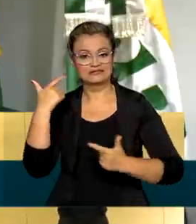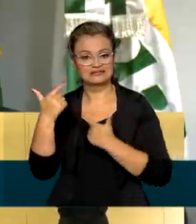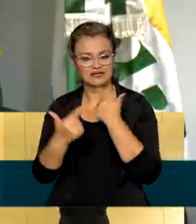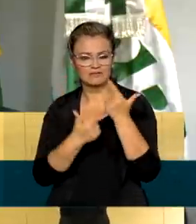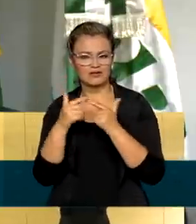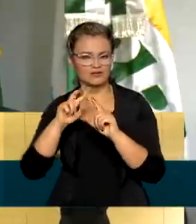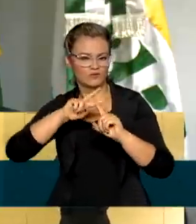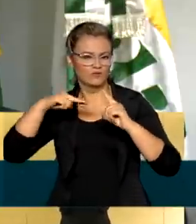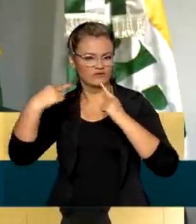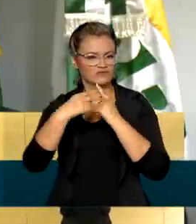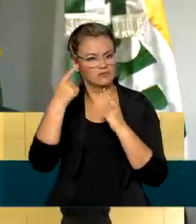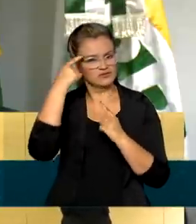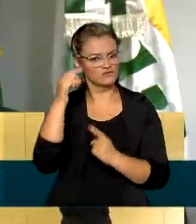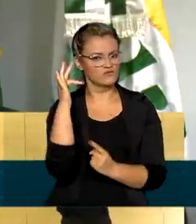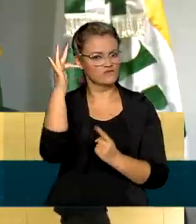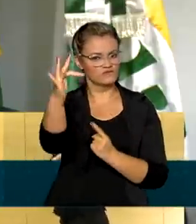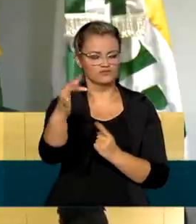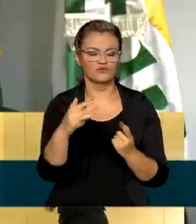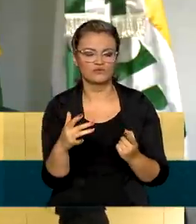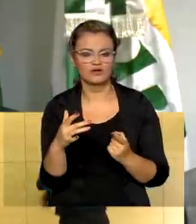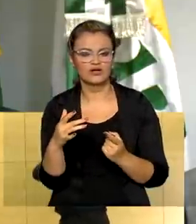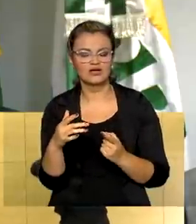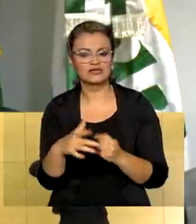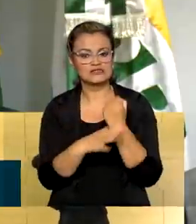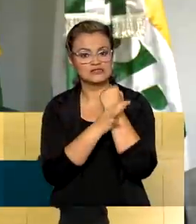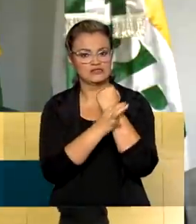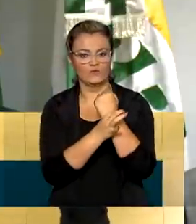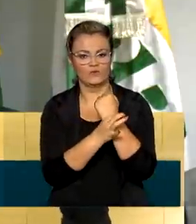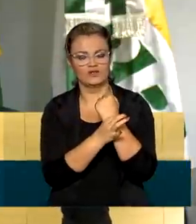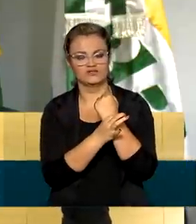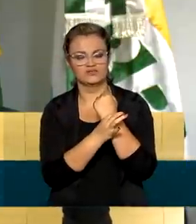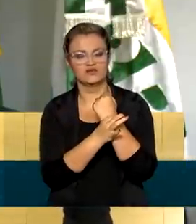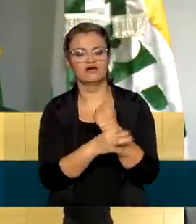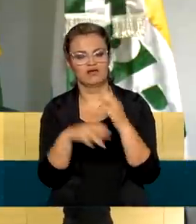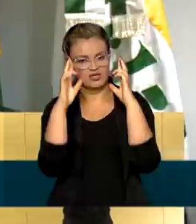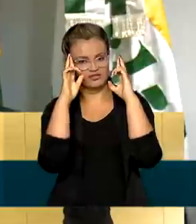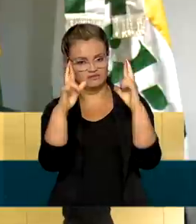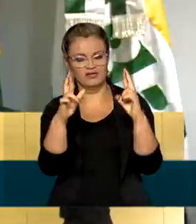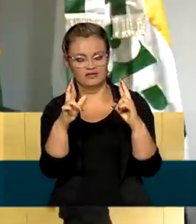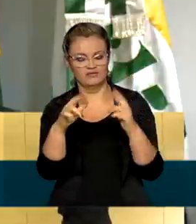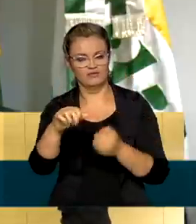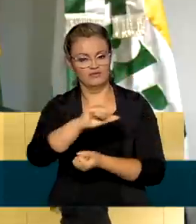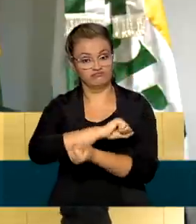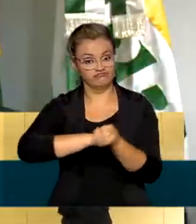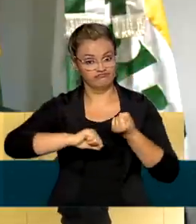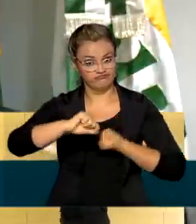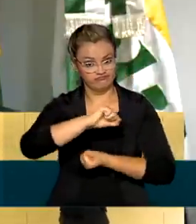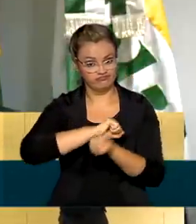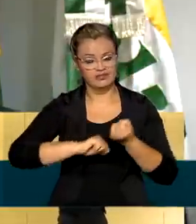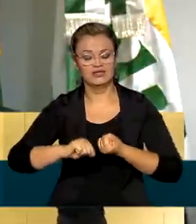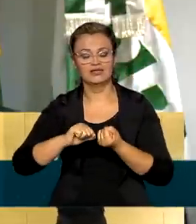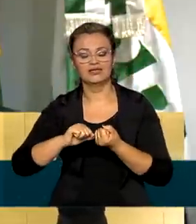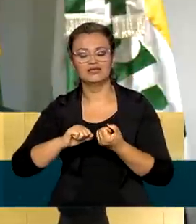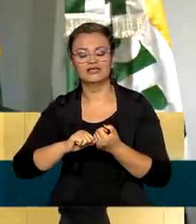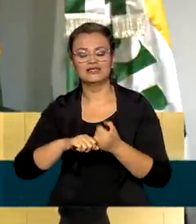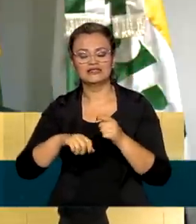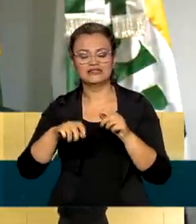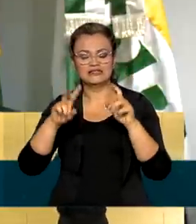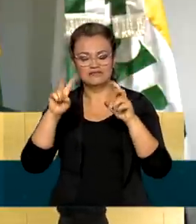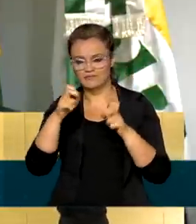com visão de futuro, com segurança, respeito ao meio ambiente, aos